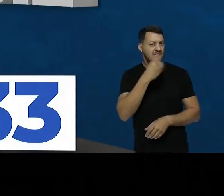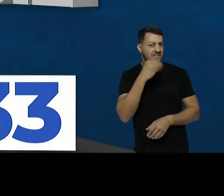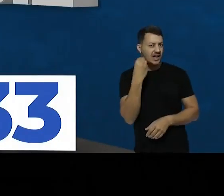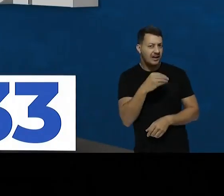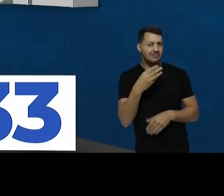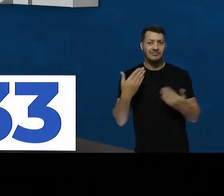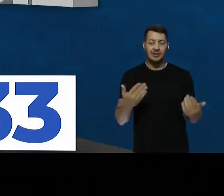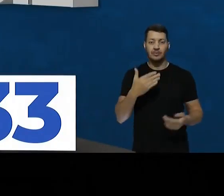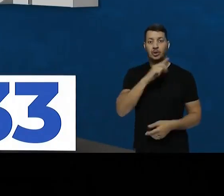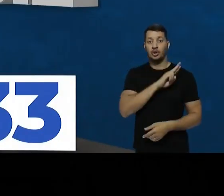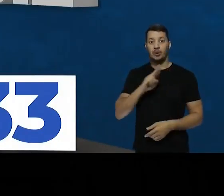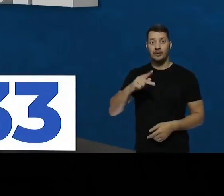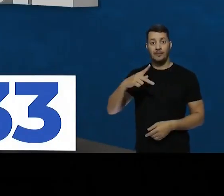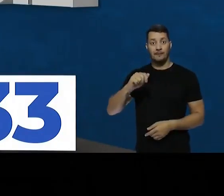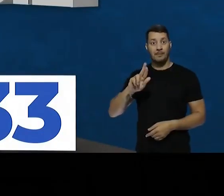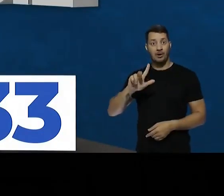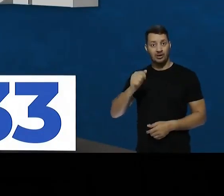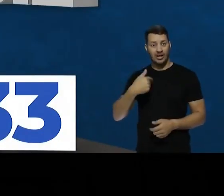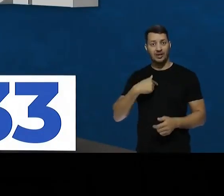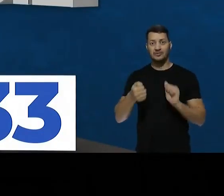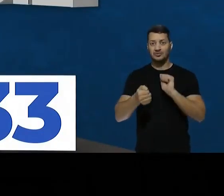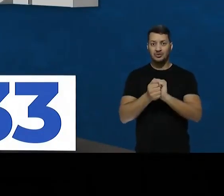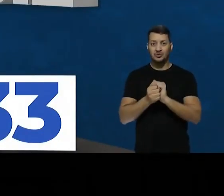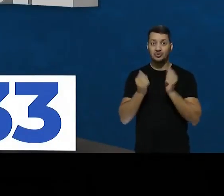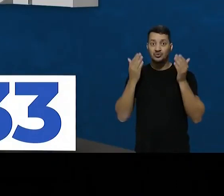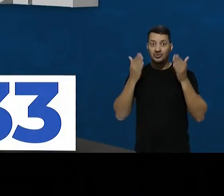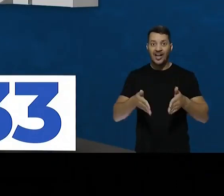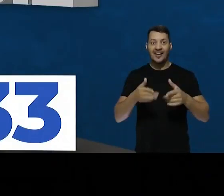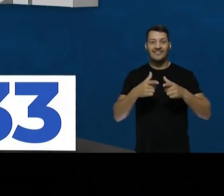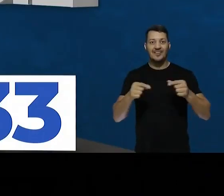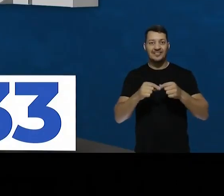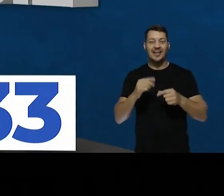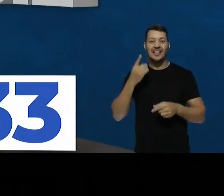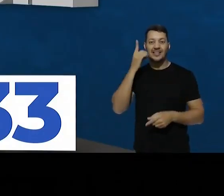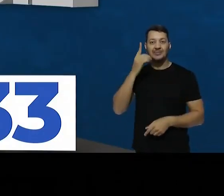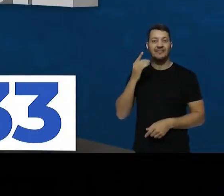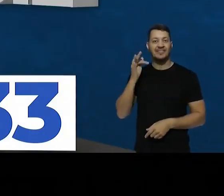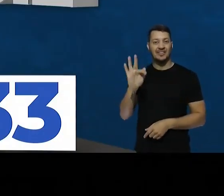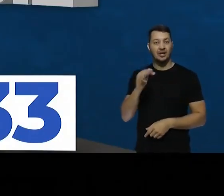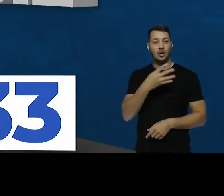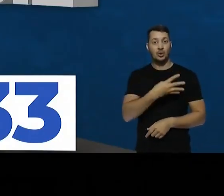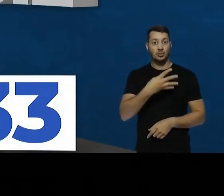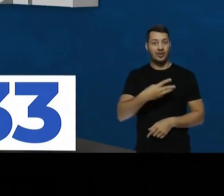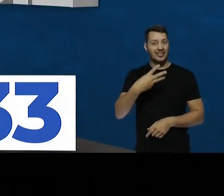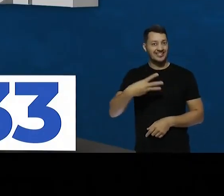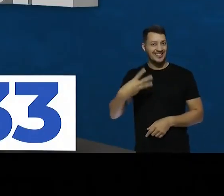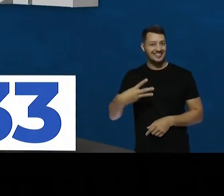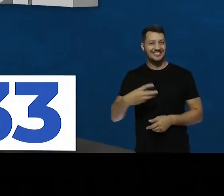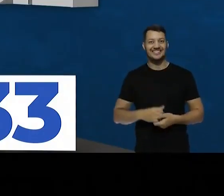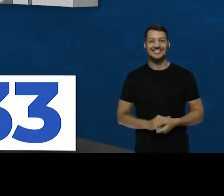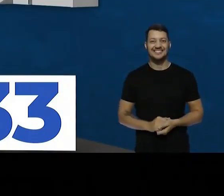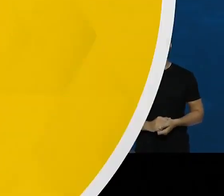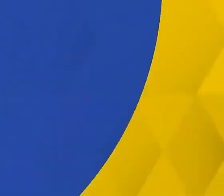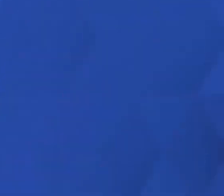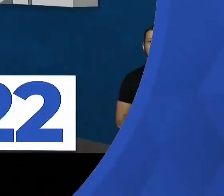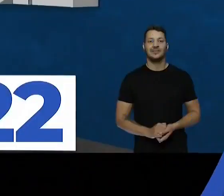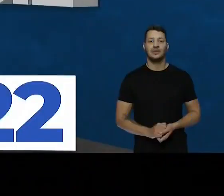fracos. Sou Paula Tringuelê. Eu e você, rumos à Brasília. Deputada Federal, 4433.